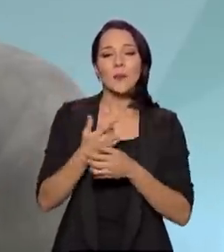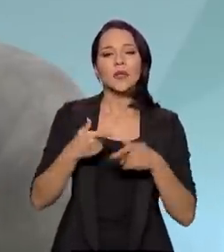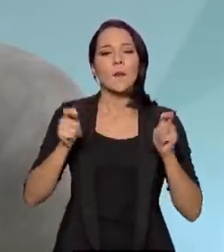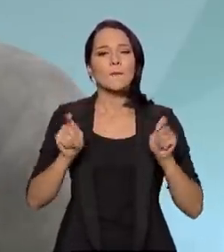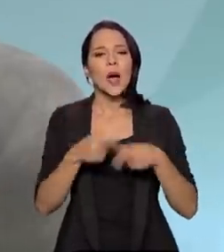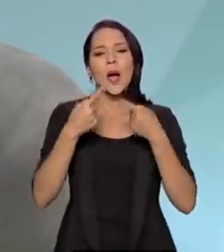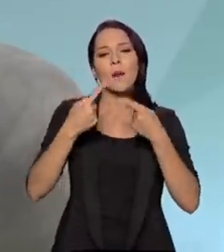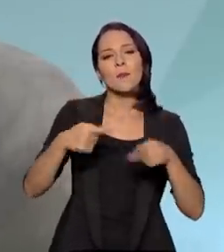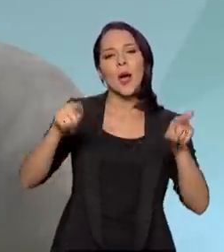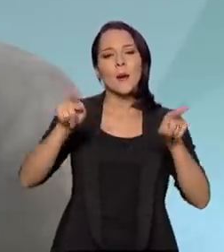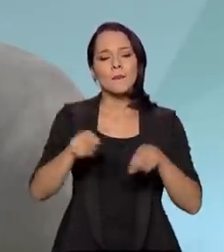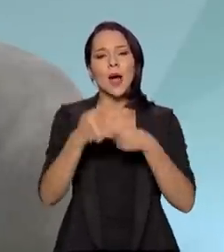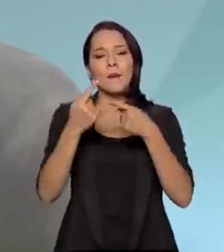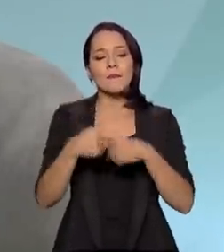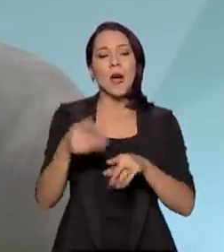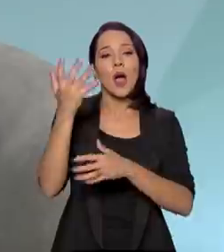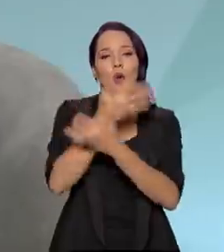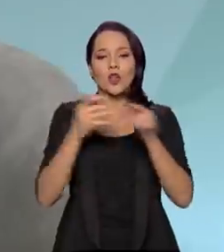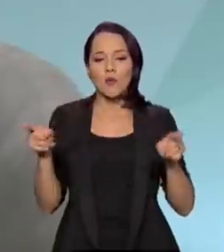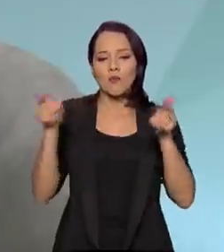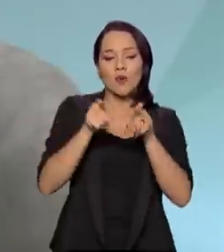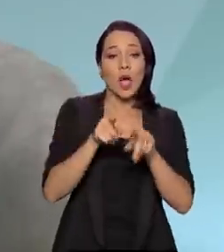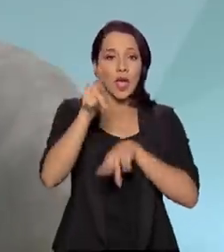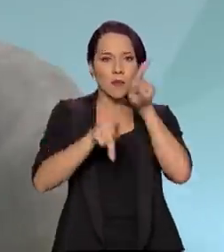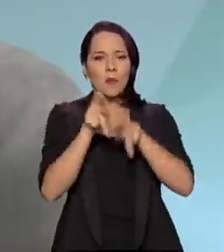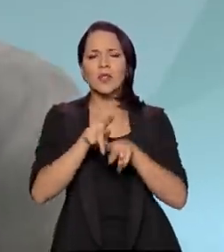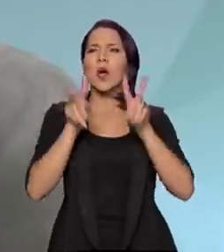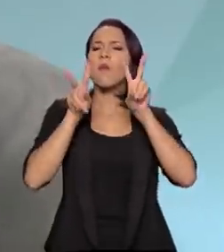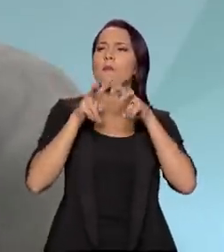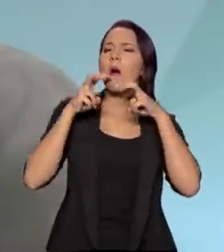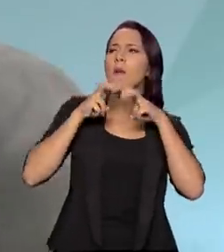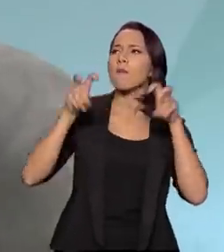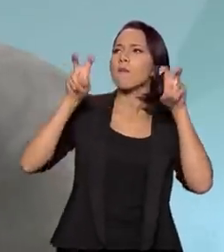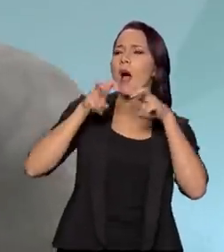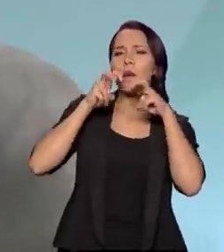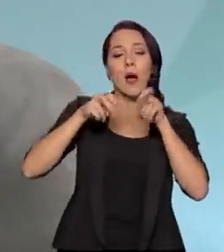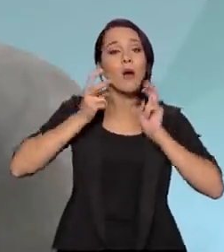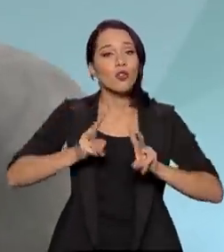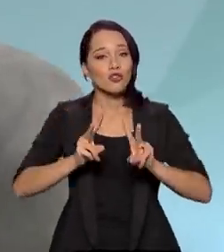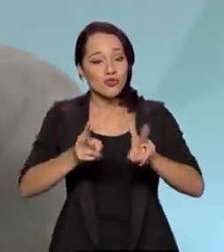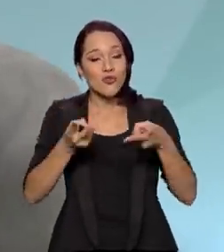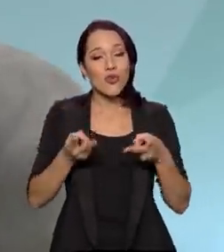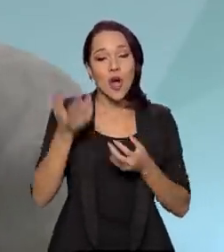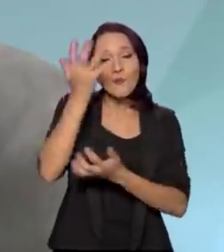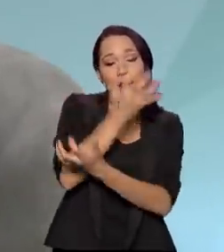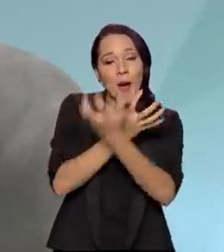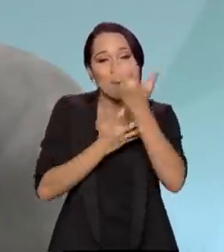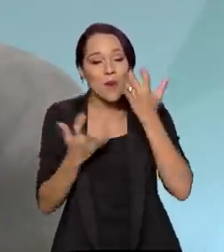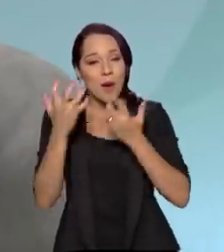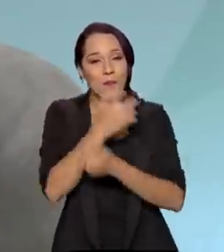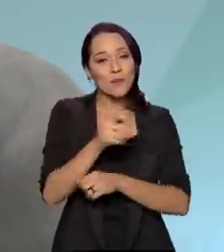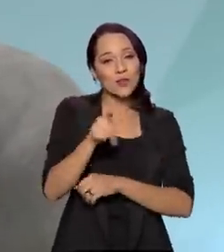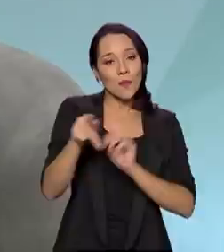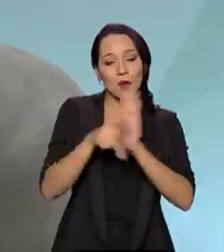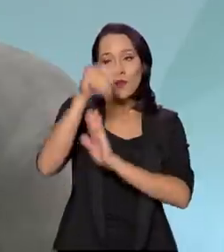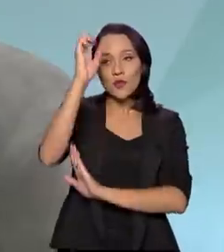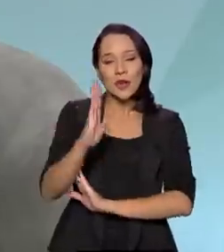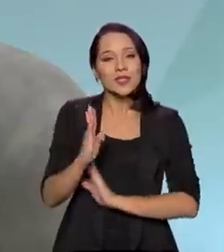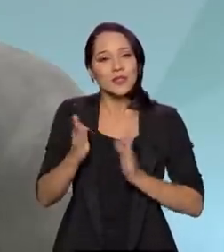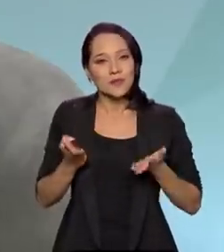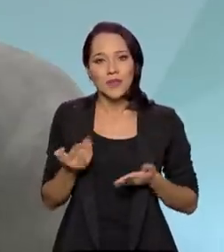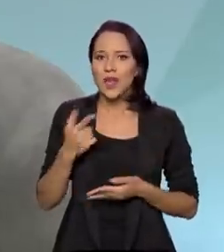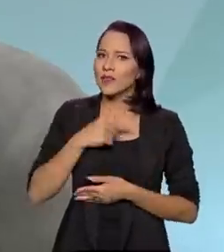encurta o hino nacional e o povo continua cantando, né? Então, isso é um sinal